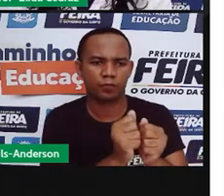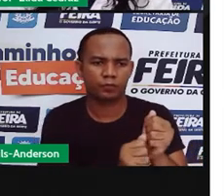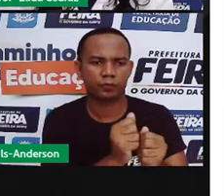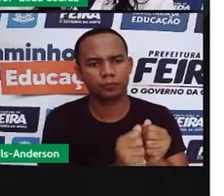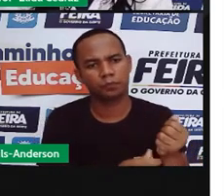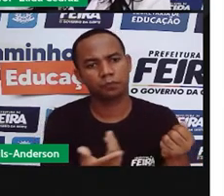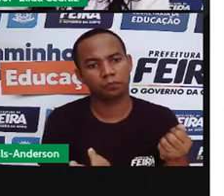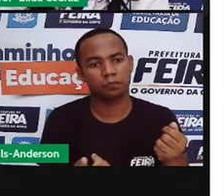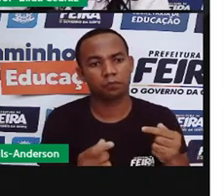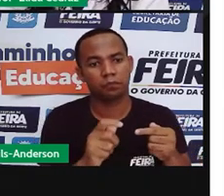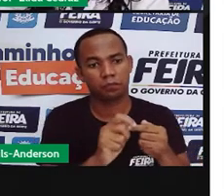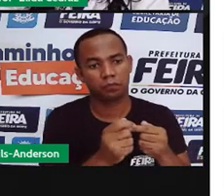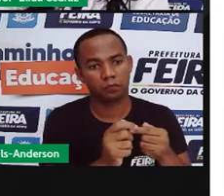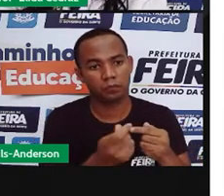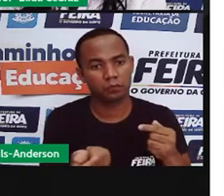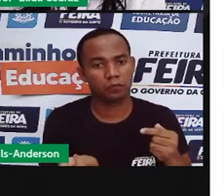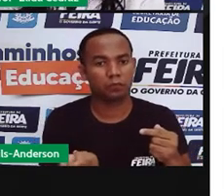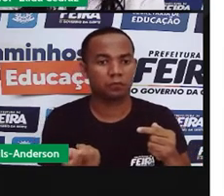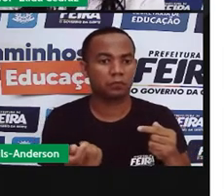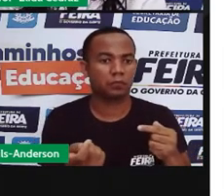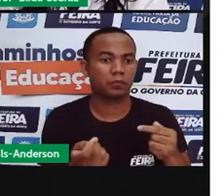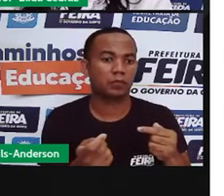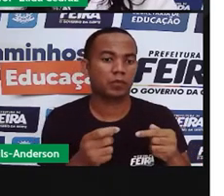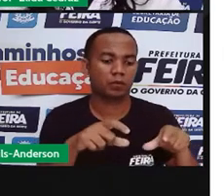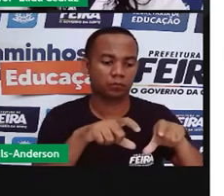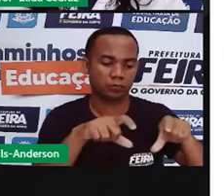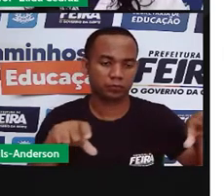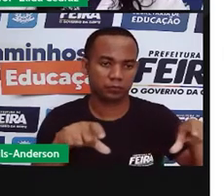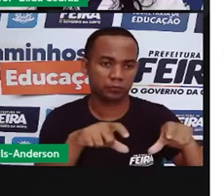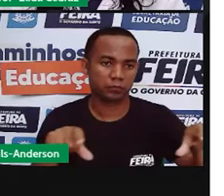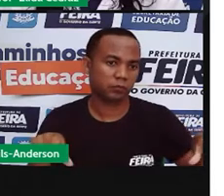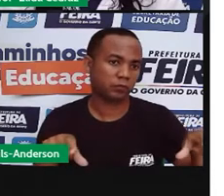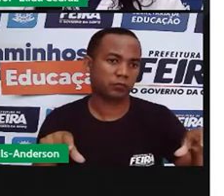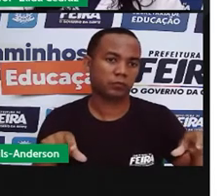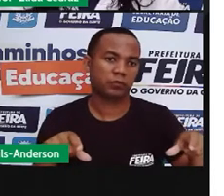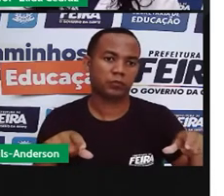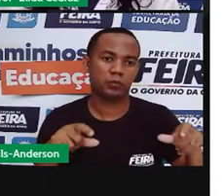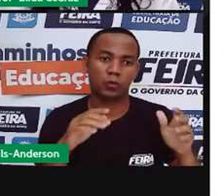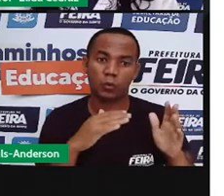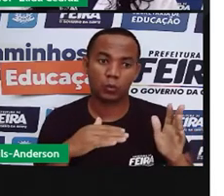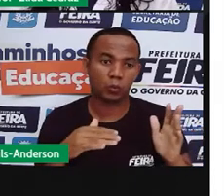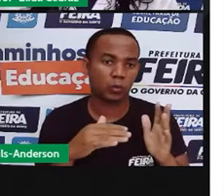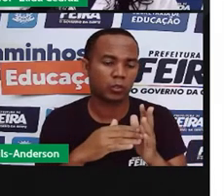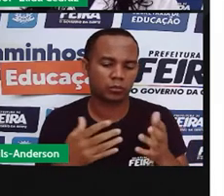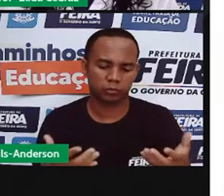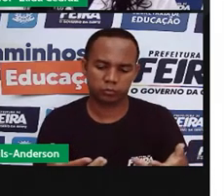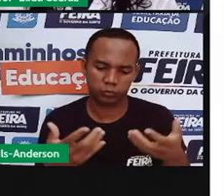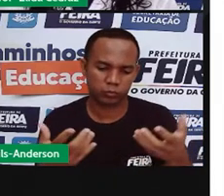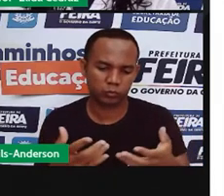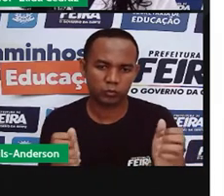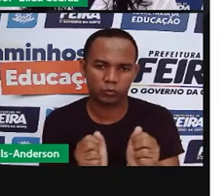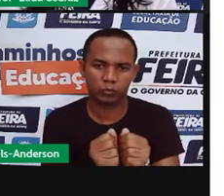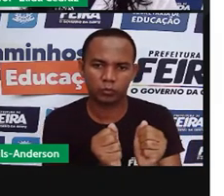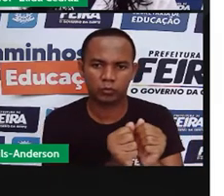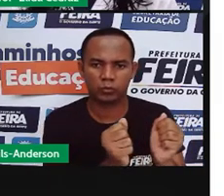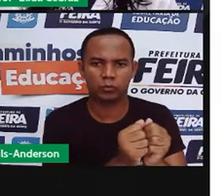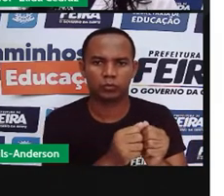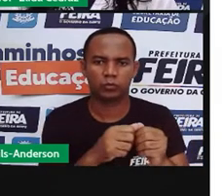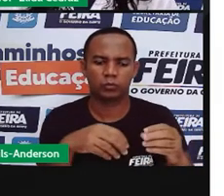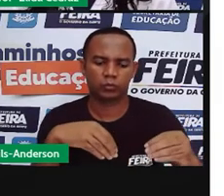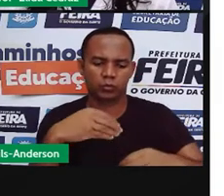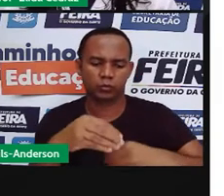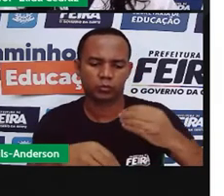milho, abóbora, mandioca, todos no mesmo lugar, para que a terra